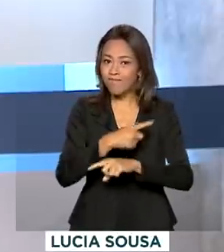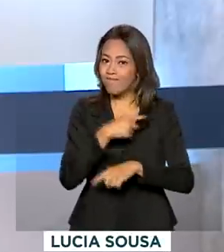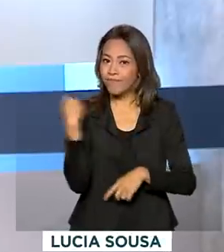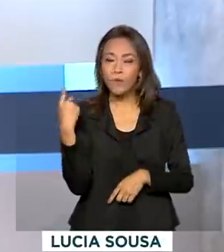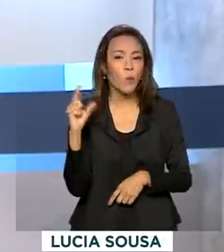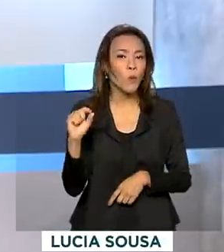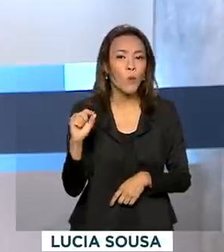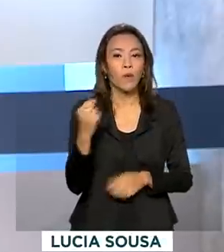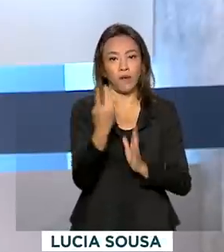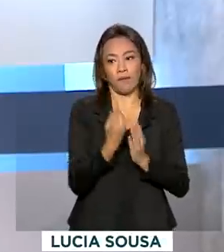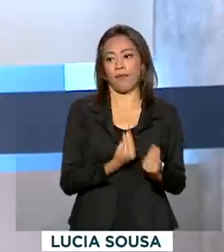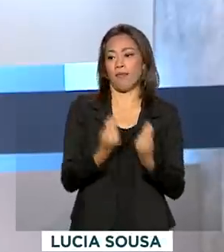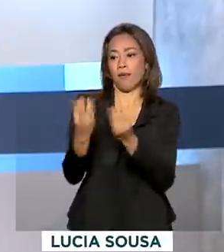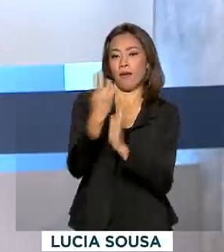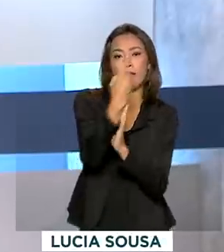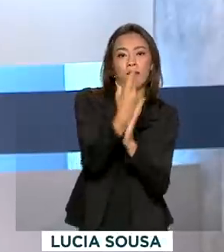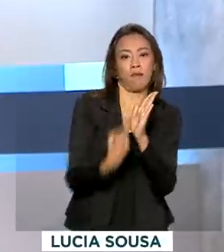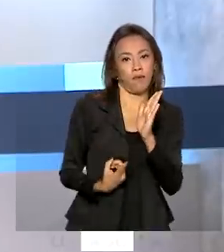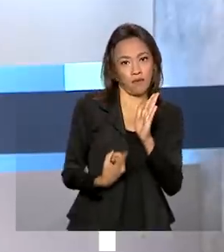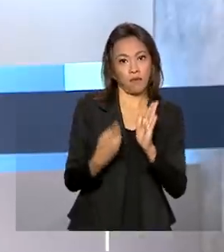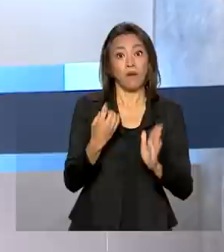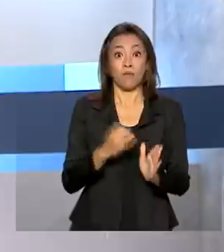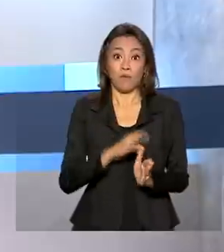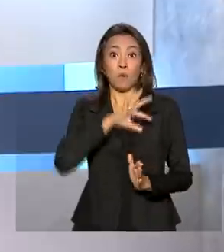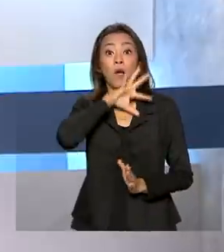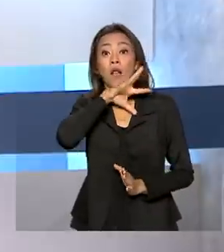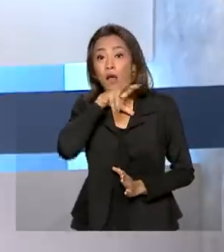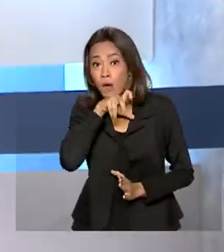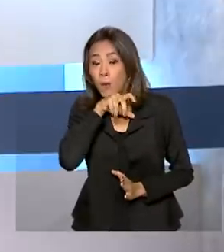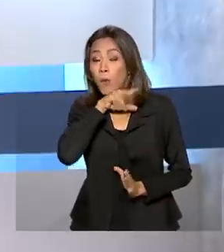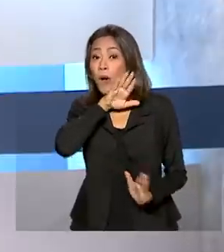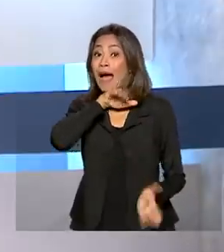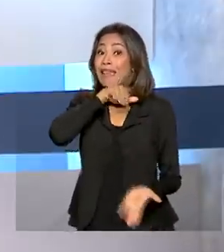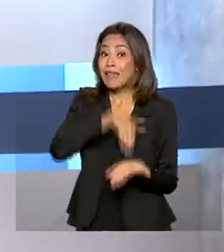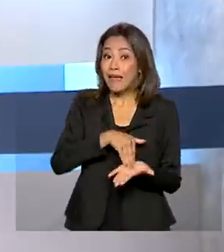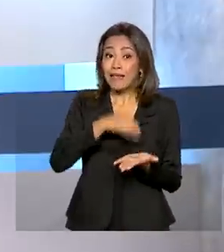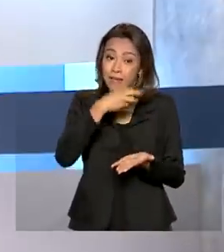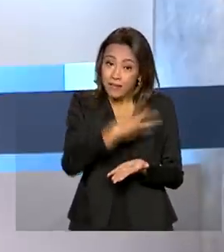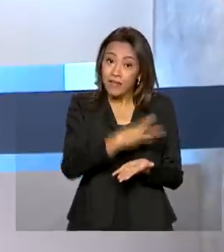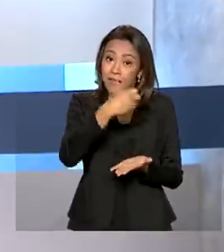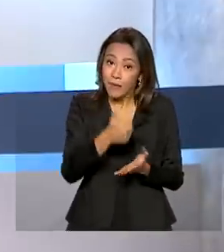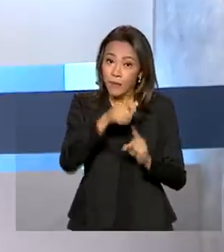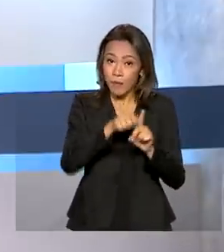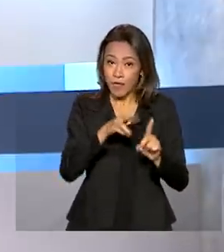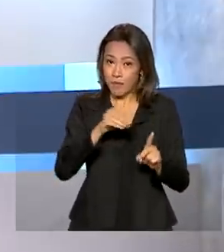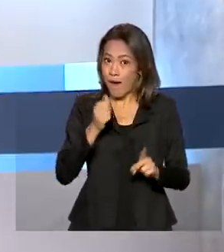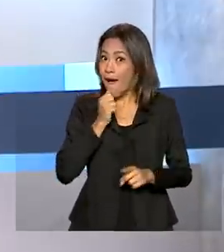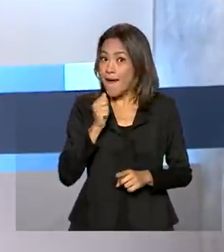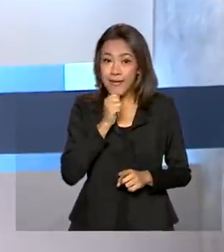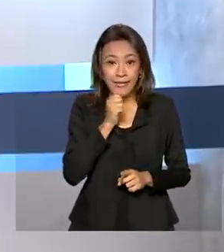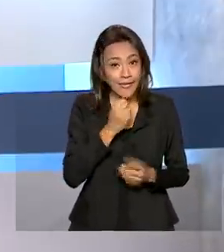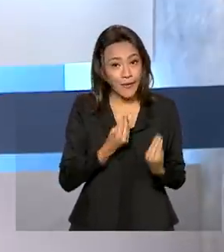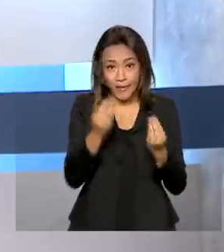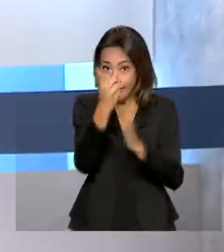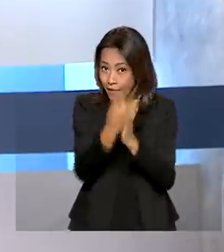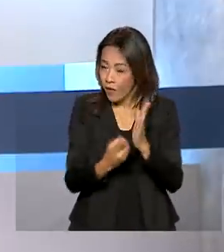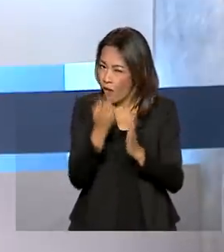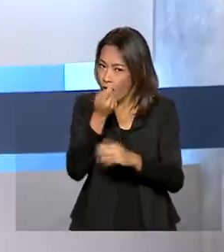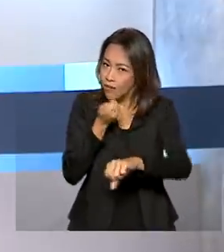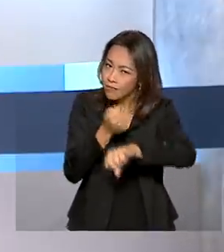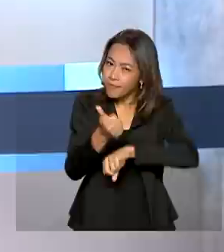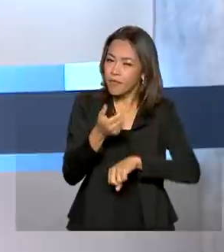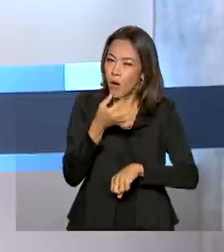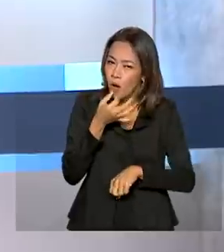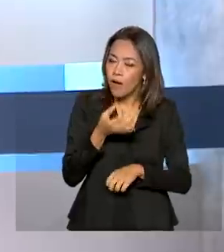declaração do Imposto de Renda. A data limite é 31 de maio. Para quem ainda não entregou a declaração, veja algumas dicas